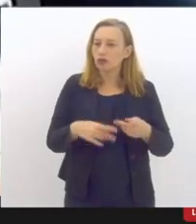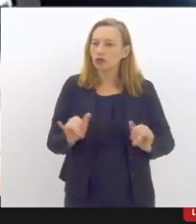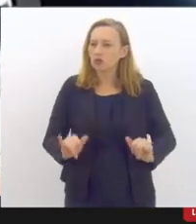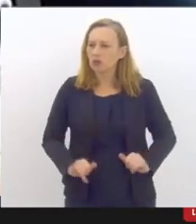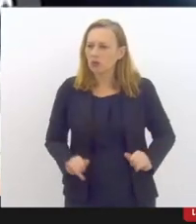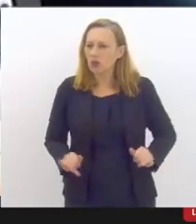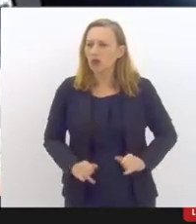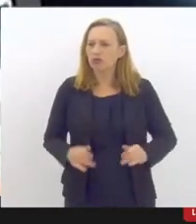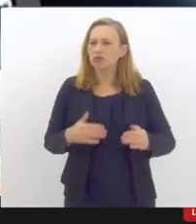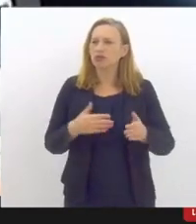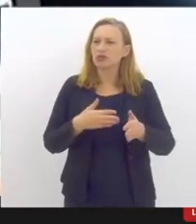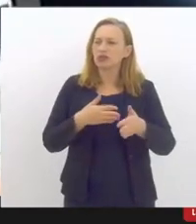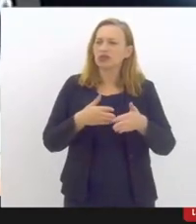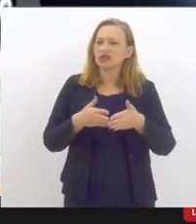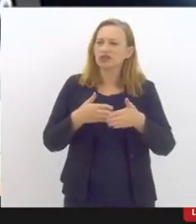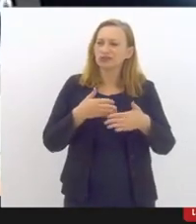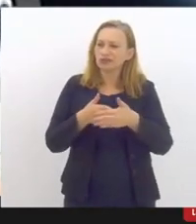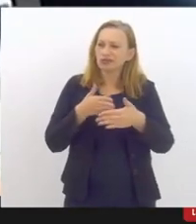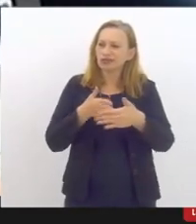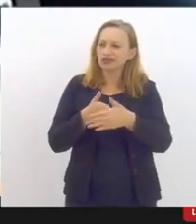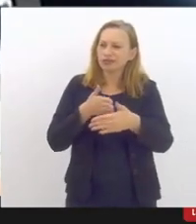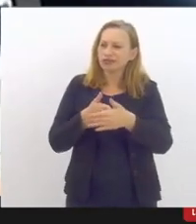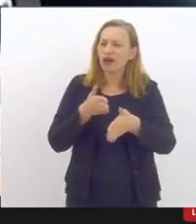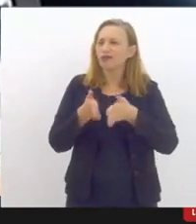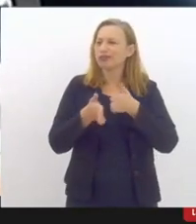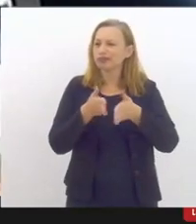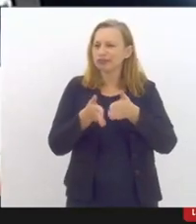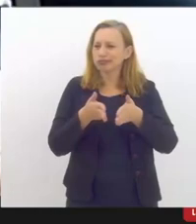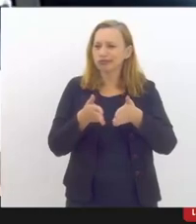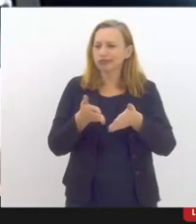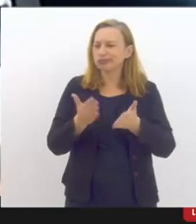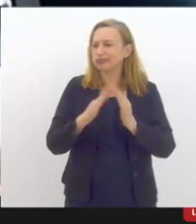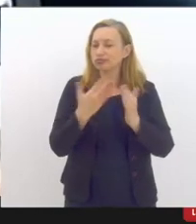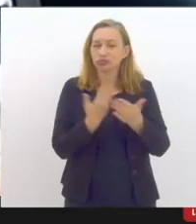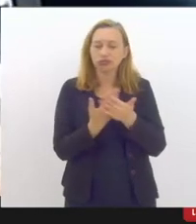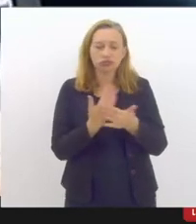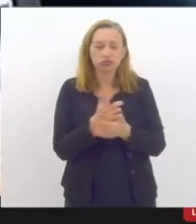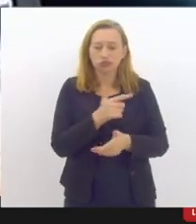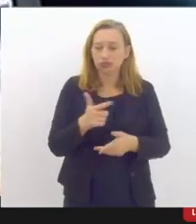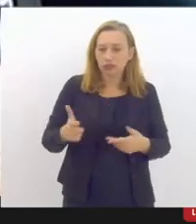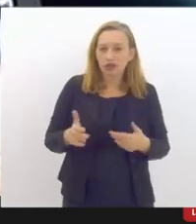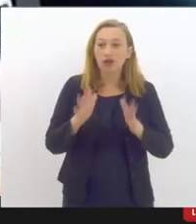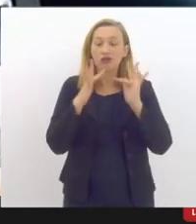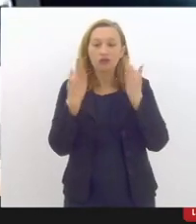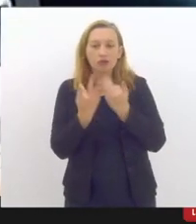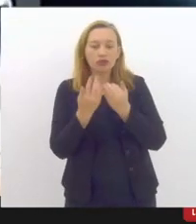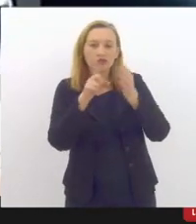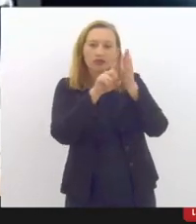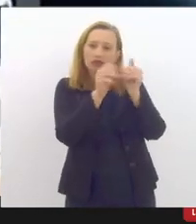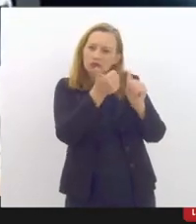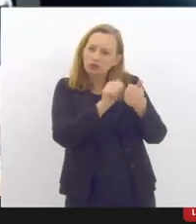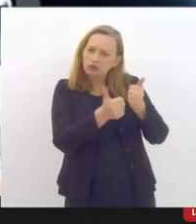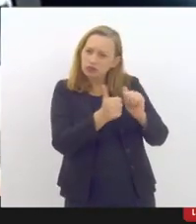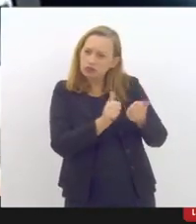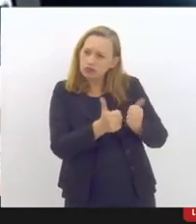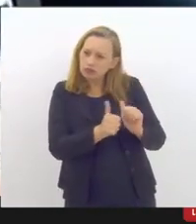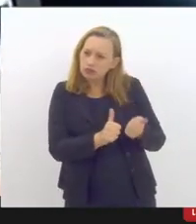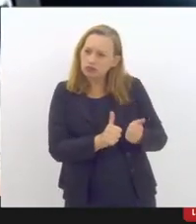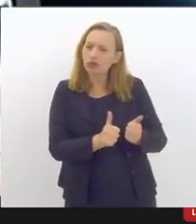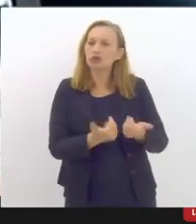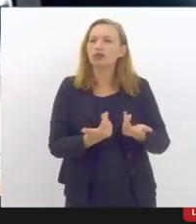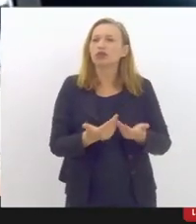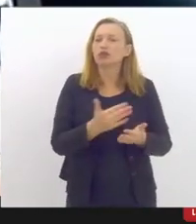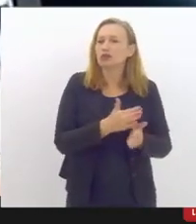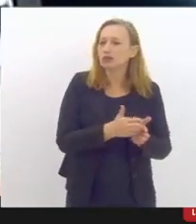de famílias que têm essa dificuldade também, das mães e das famílias monoparentais, acho que a gente precisa fazer uma análise desse processo